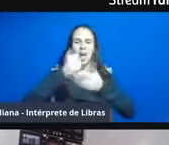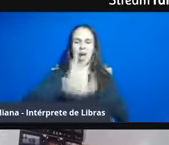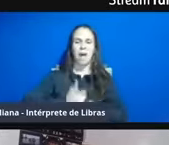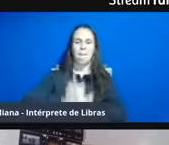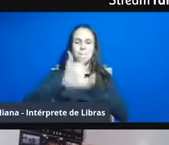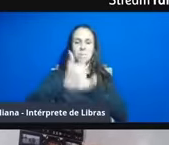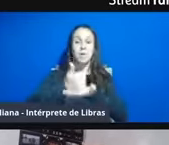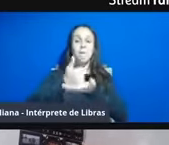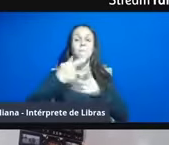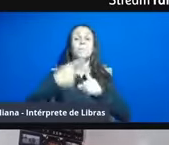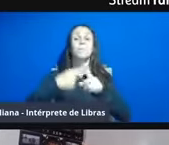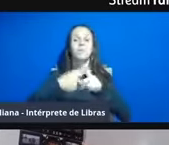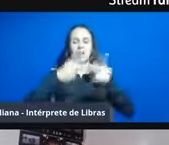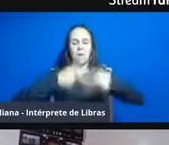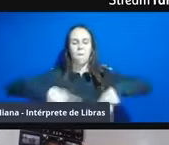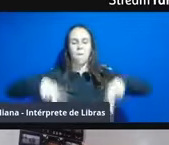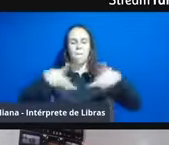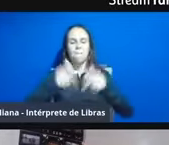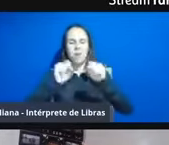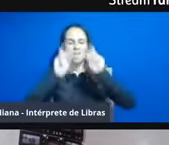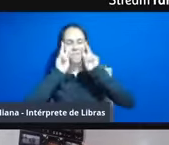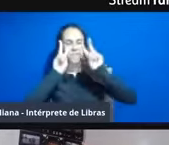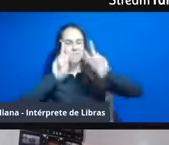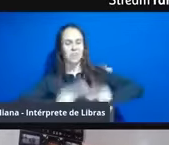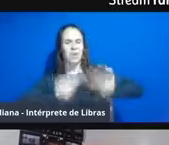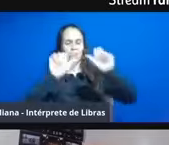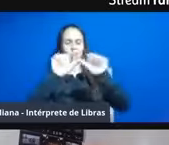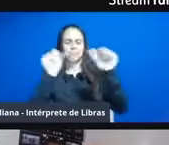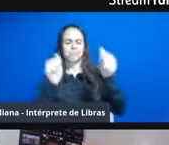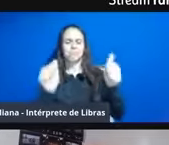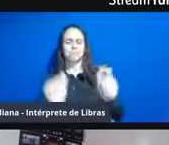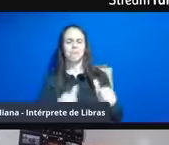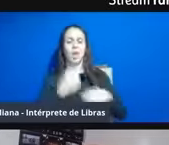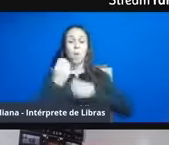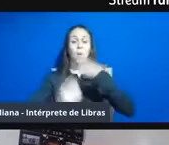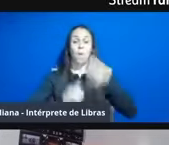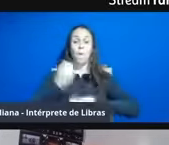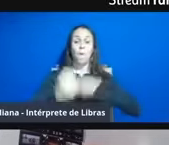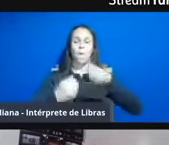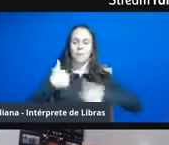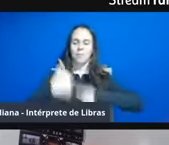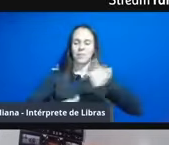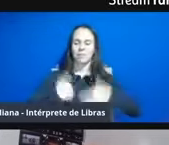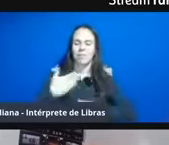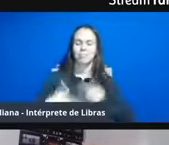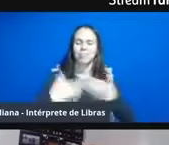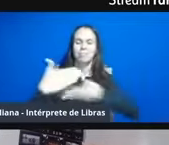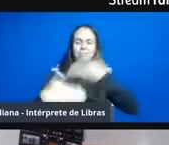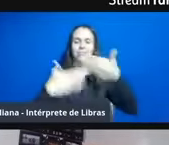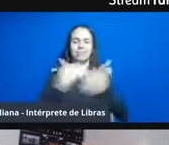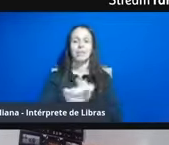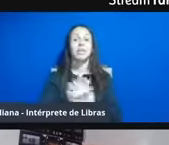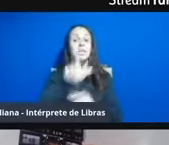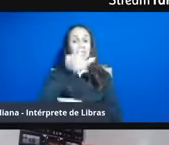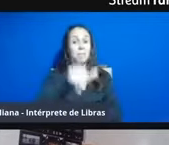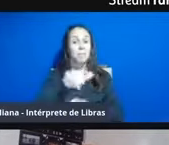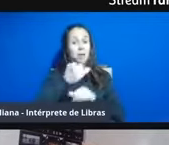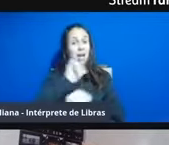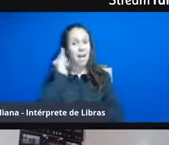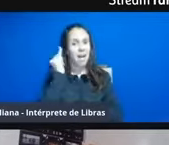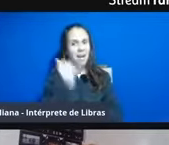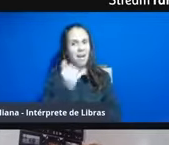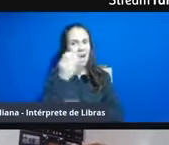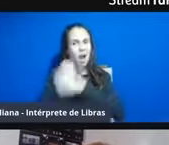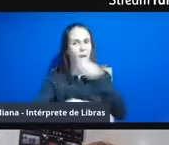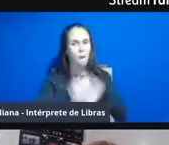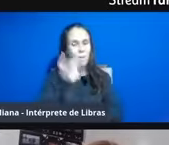também ver um pouco dessas ilustrações e dos trabalhos, onde é que depois a gente vai dizer como ter acesso e como chegar até o download também